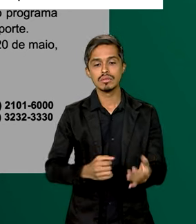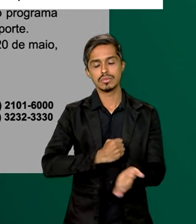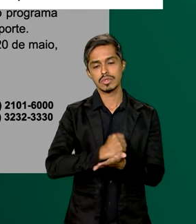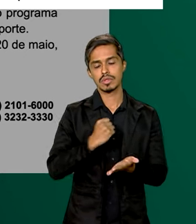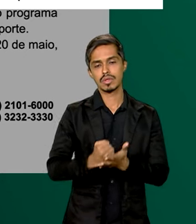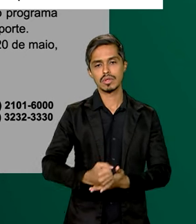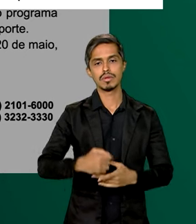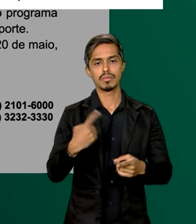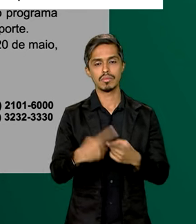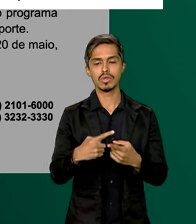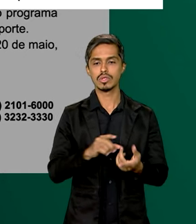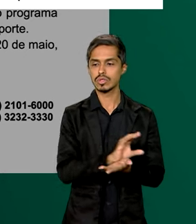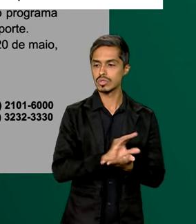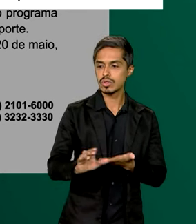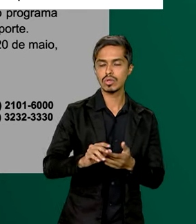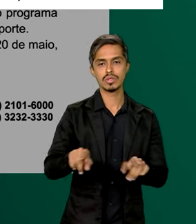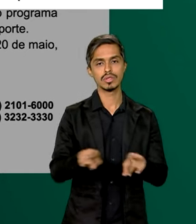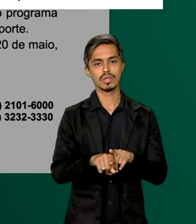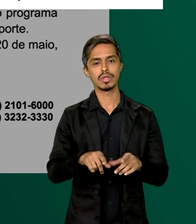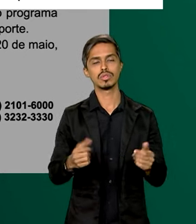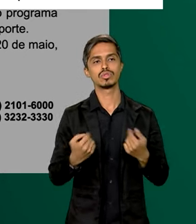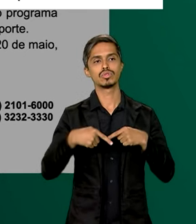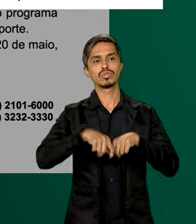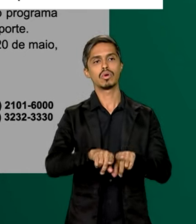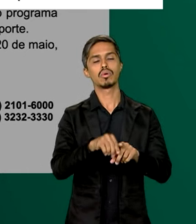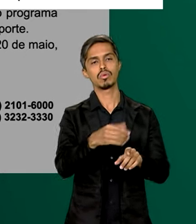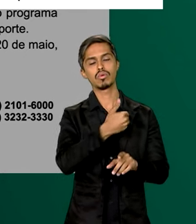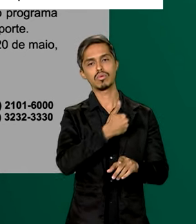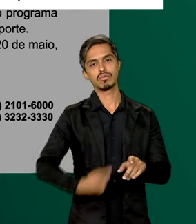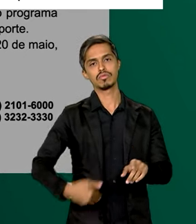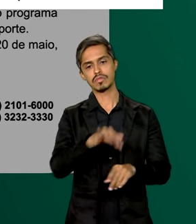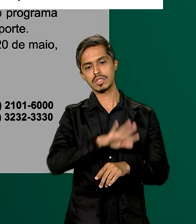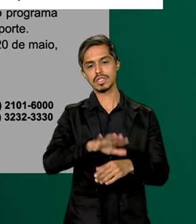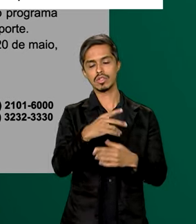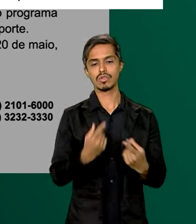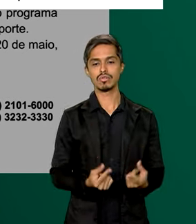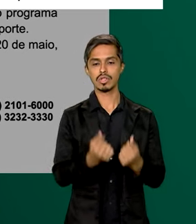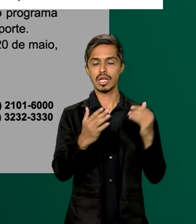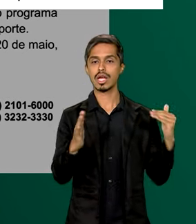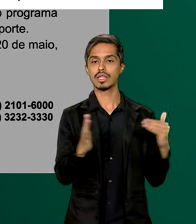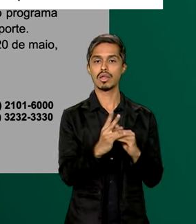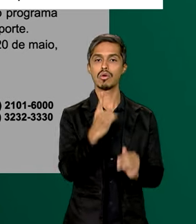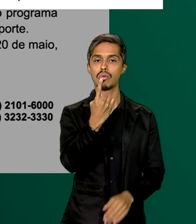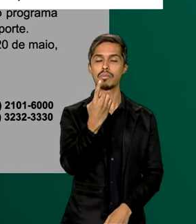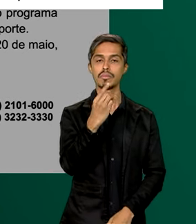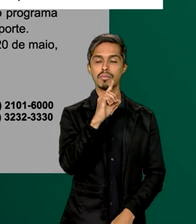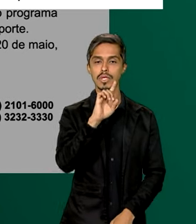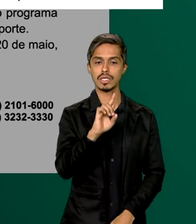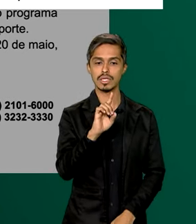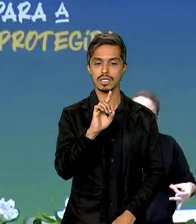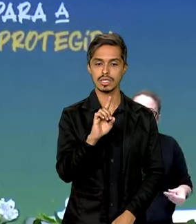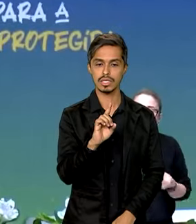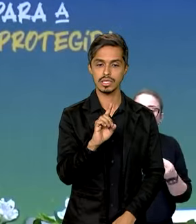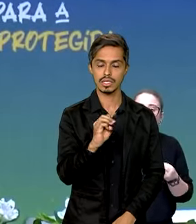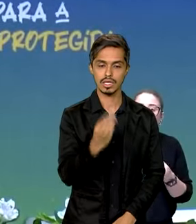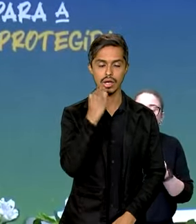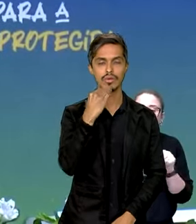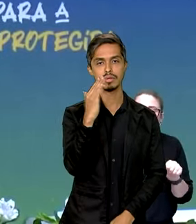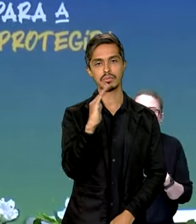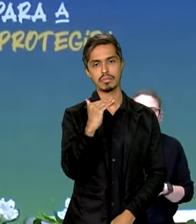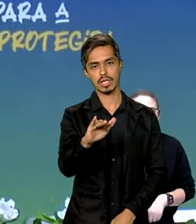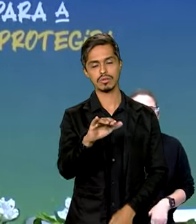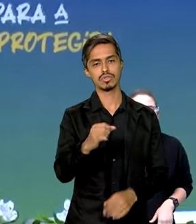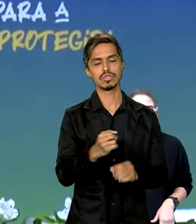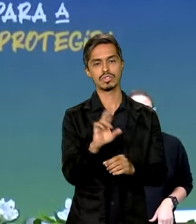contratos, de repasses e convênios com o governo federal no valor de até R 1,5 milhão. Para vocês